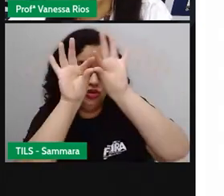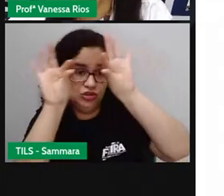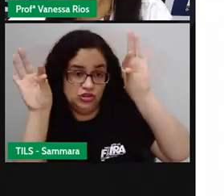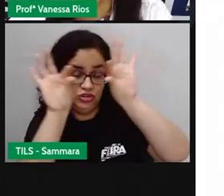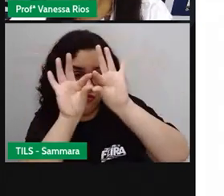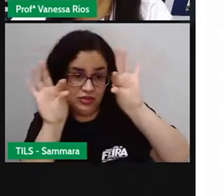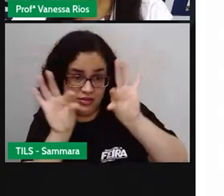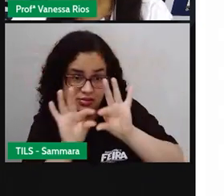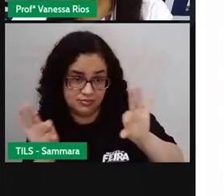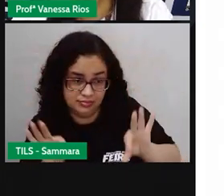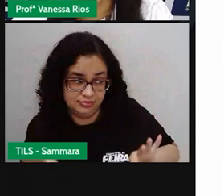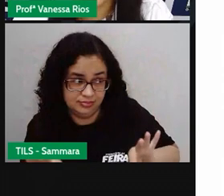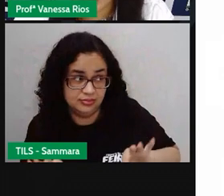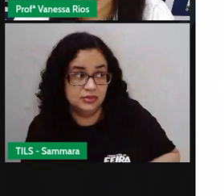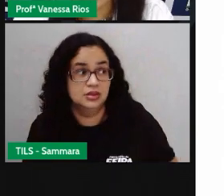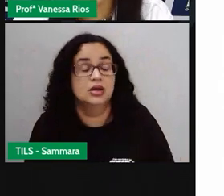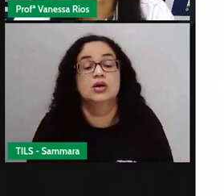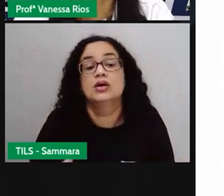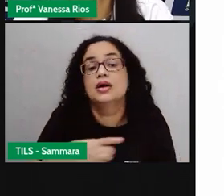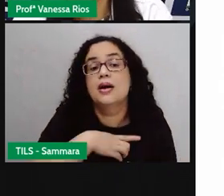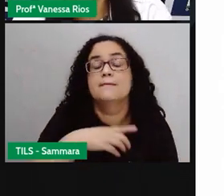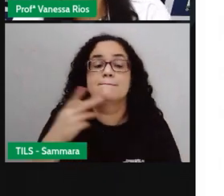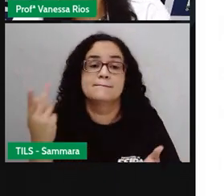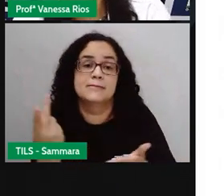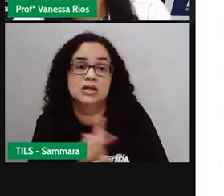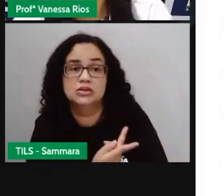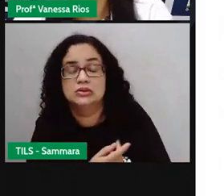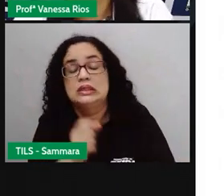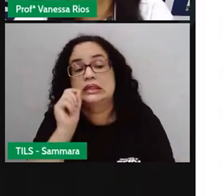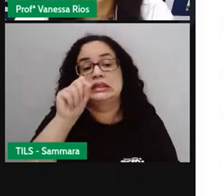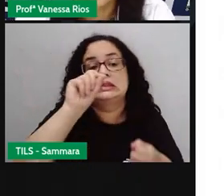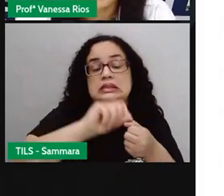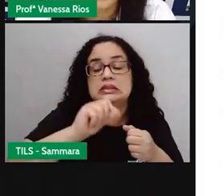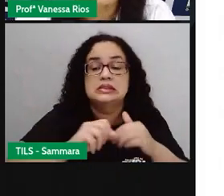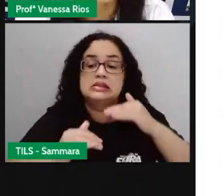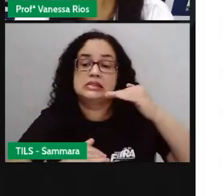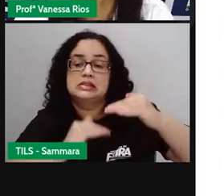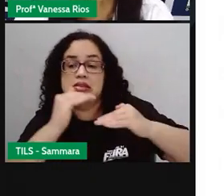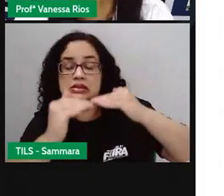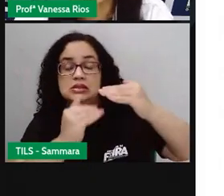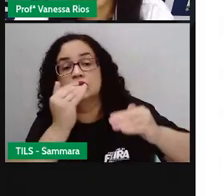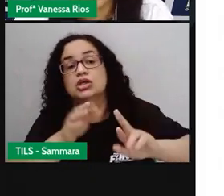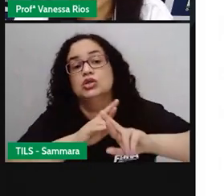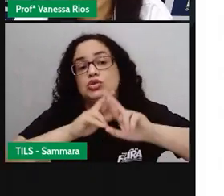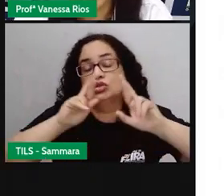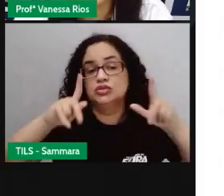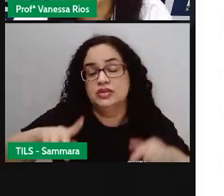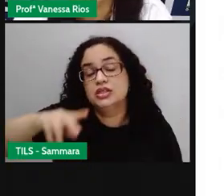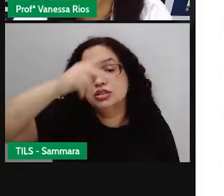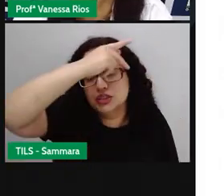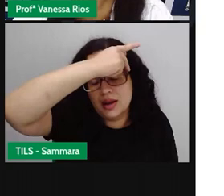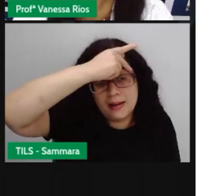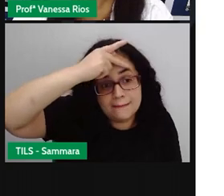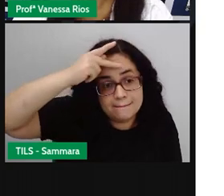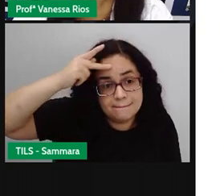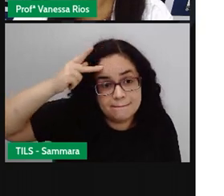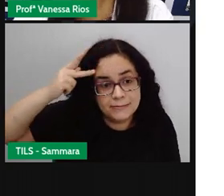né, representando ações da rotina, ações desenvolvidas aí por diferentes pessoas,